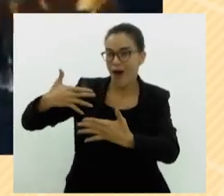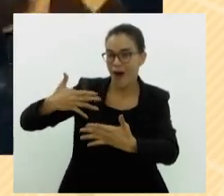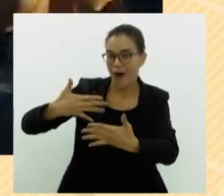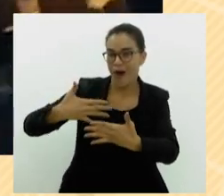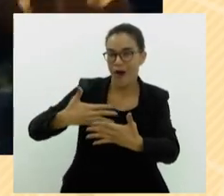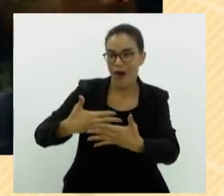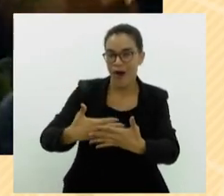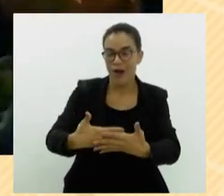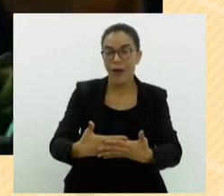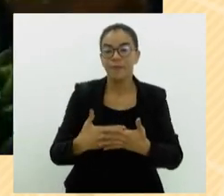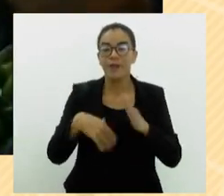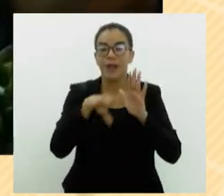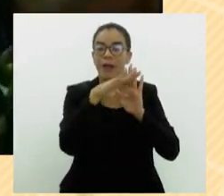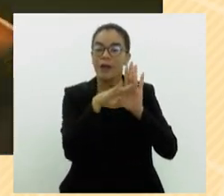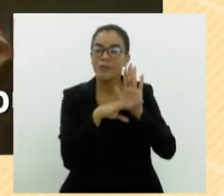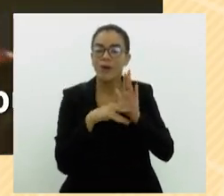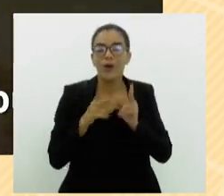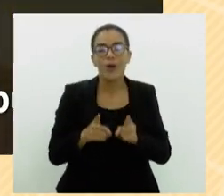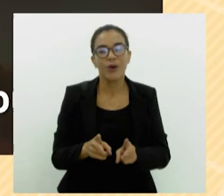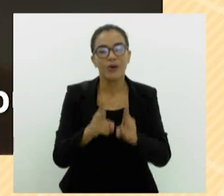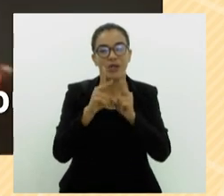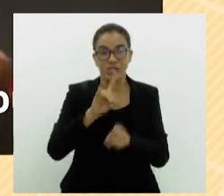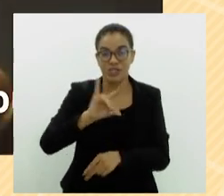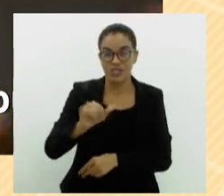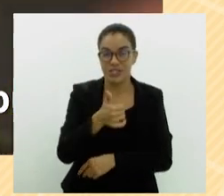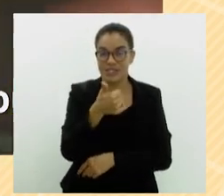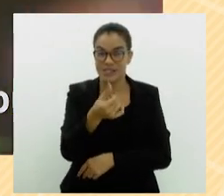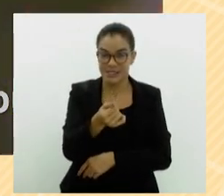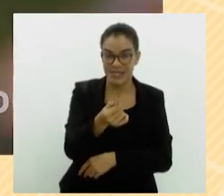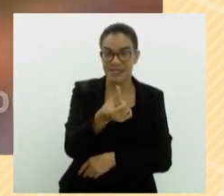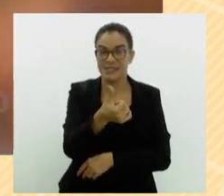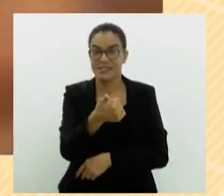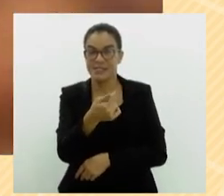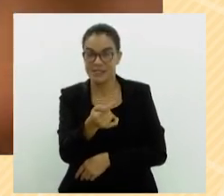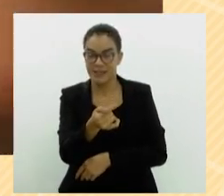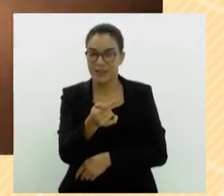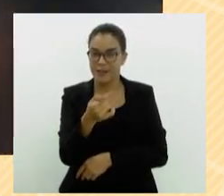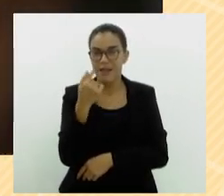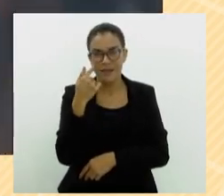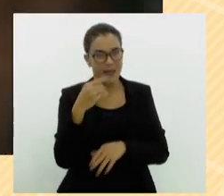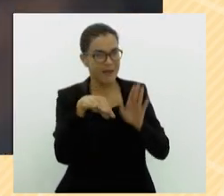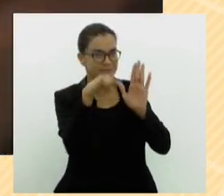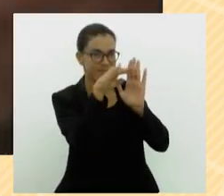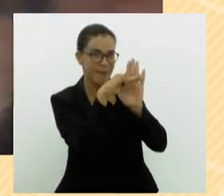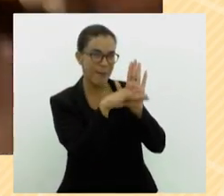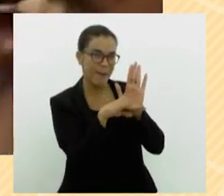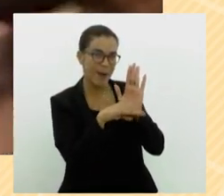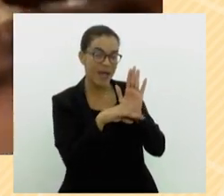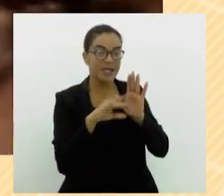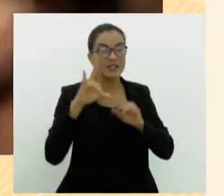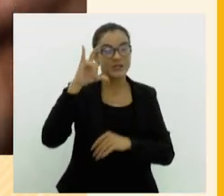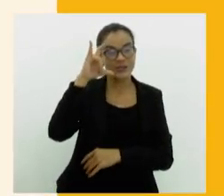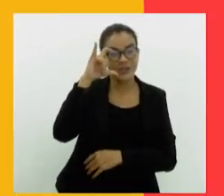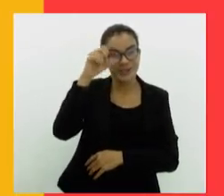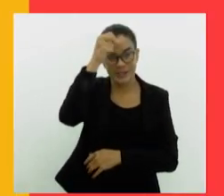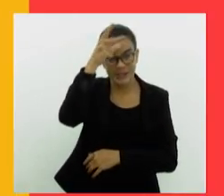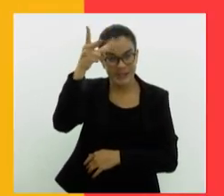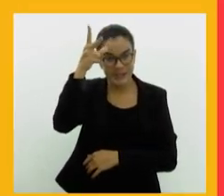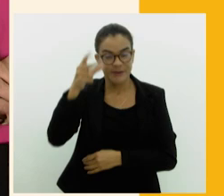A programação continua nos dias 16 e 17. Confira a agenda completa no Instagram da Prefeitura.